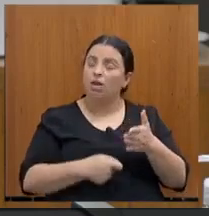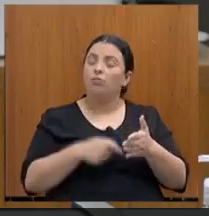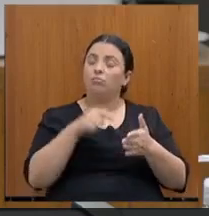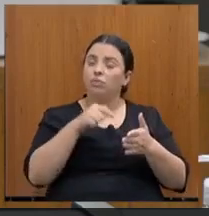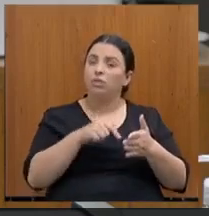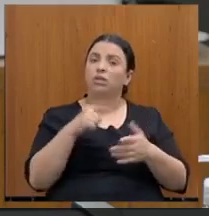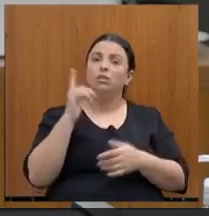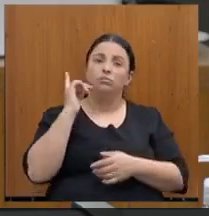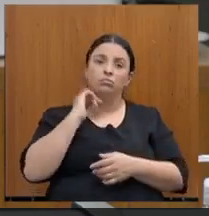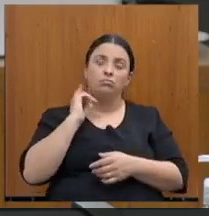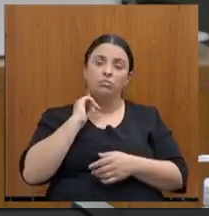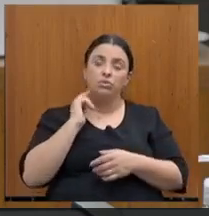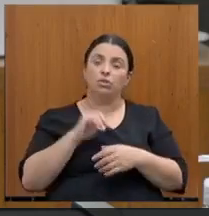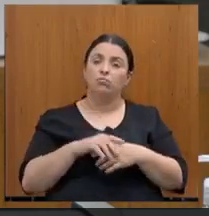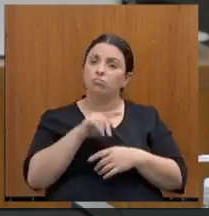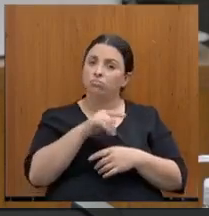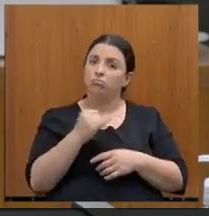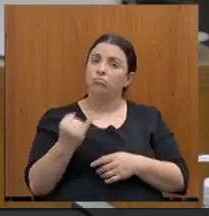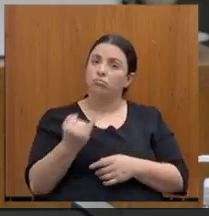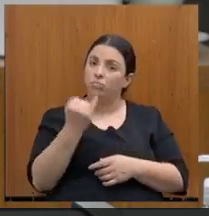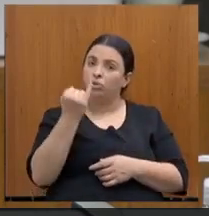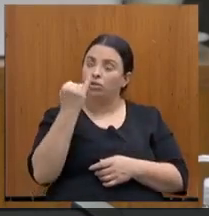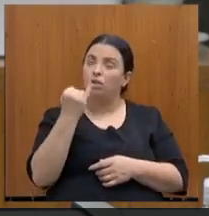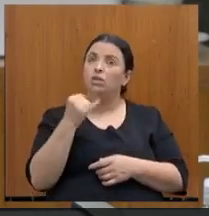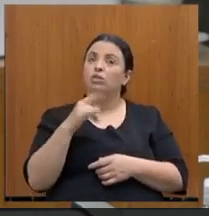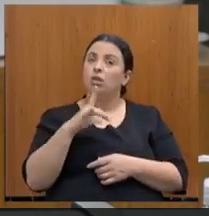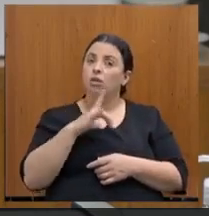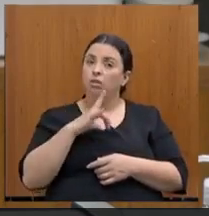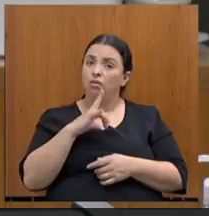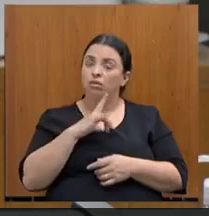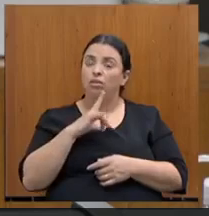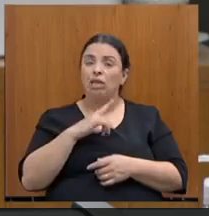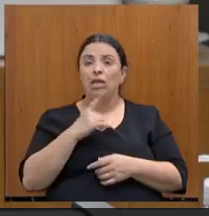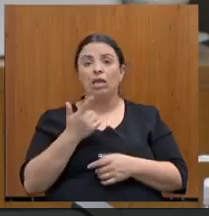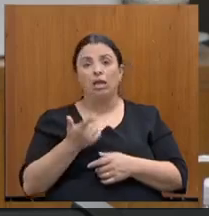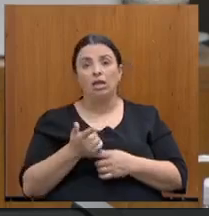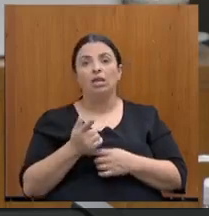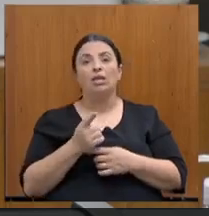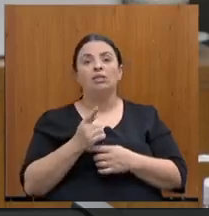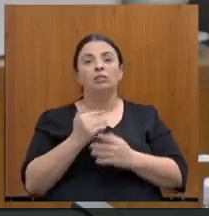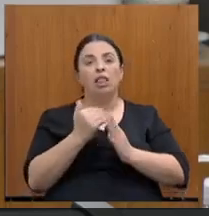por mais que a gente ainda atravesse déficits